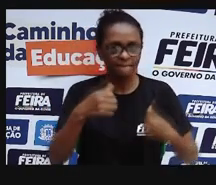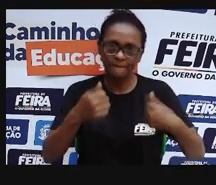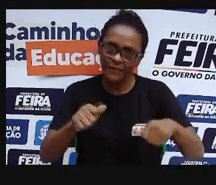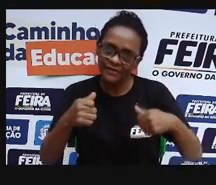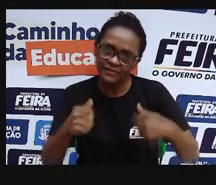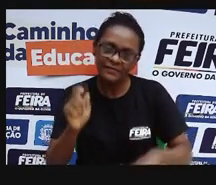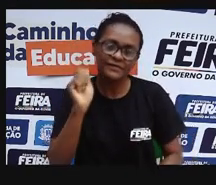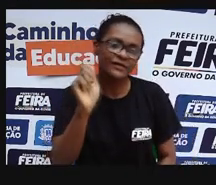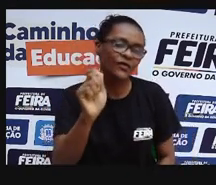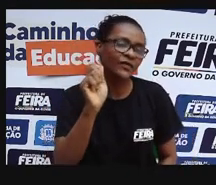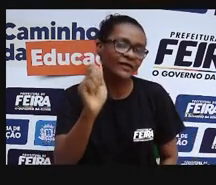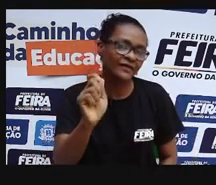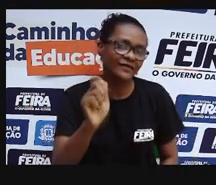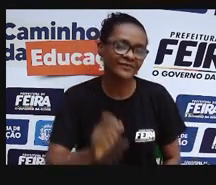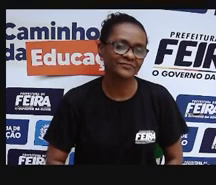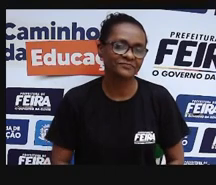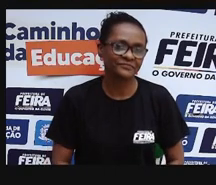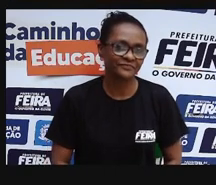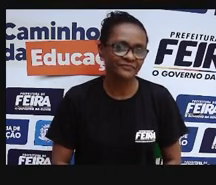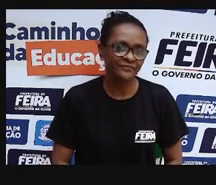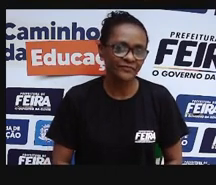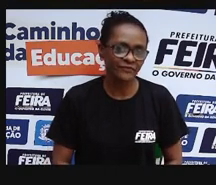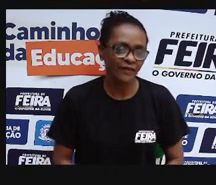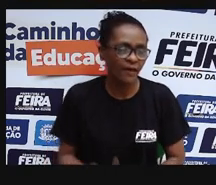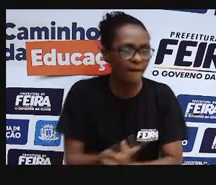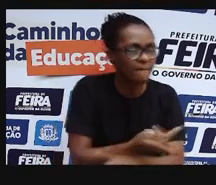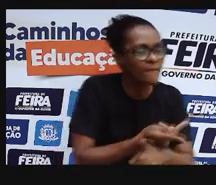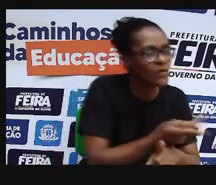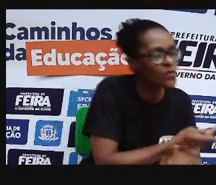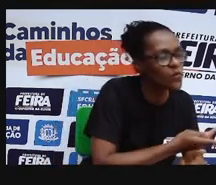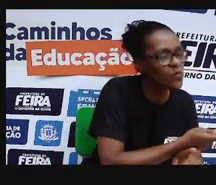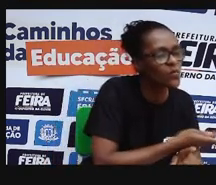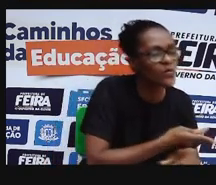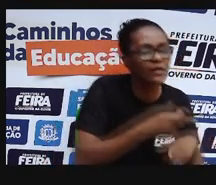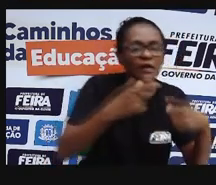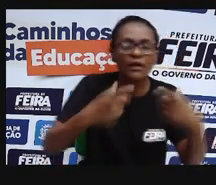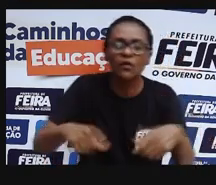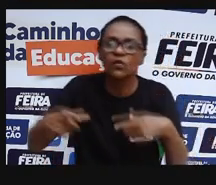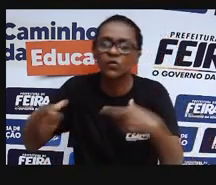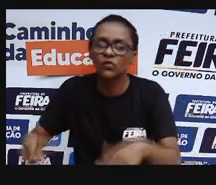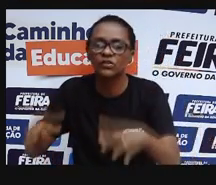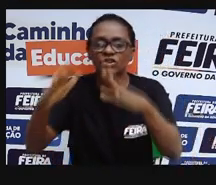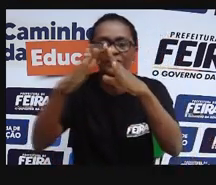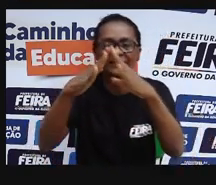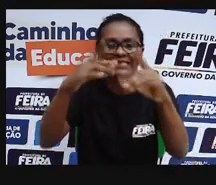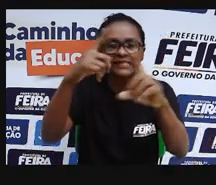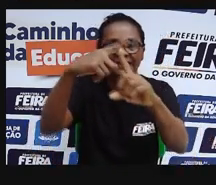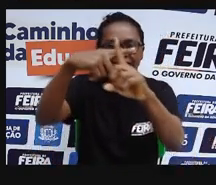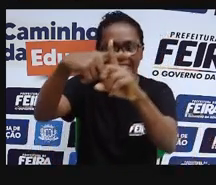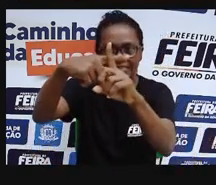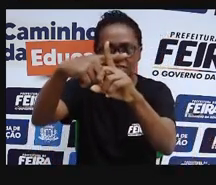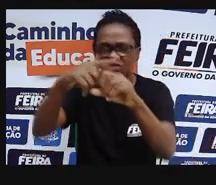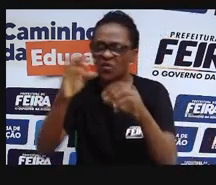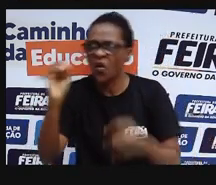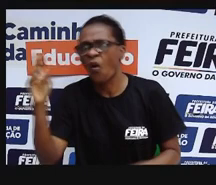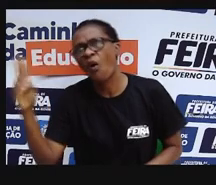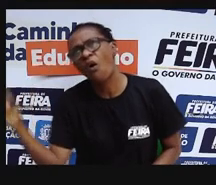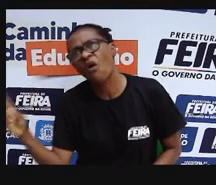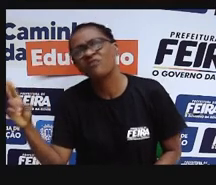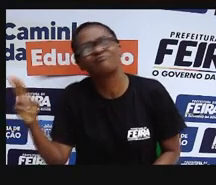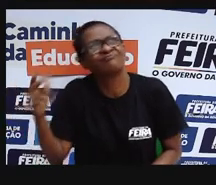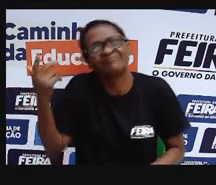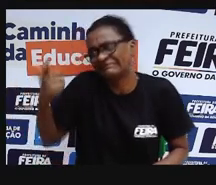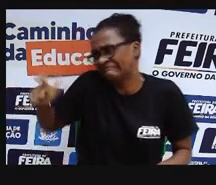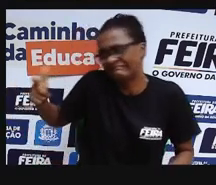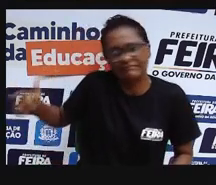mesmo, algumas pessoas buscam esse bem-estar nas religiões, né? Outras pessoas não têm